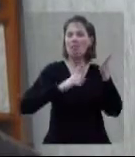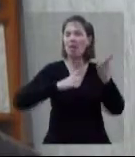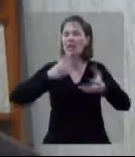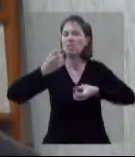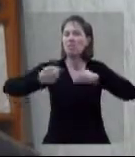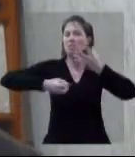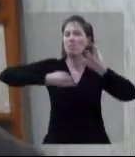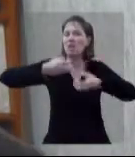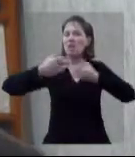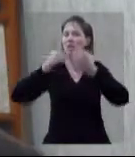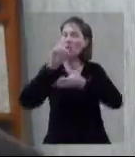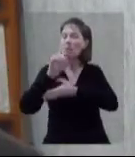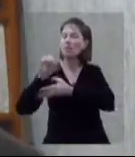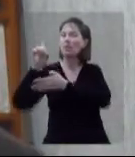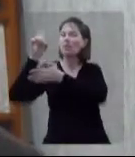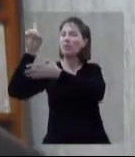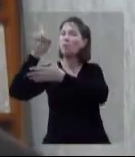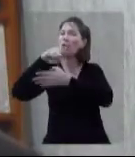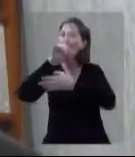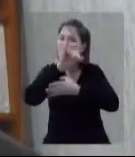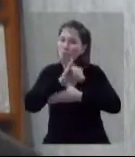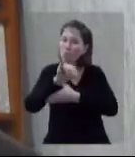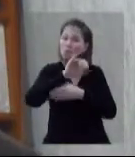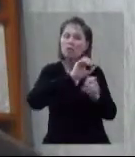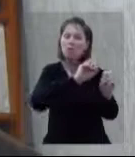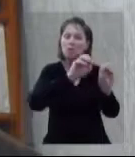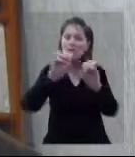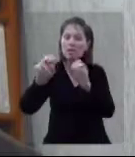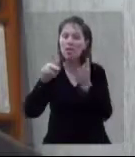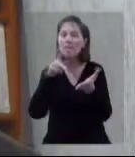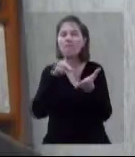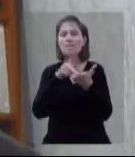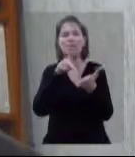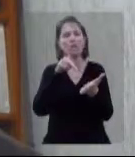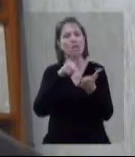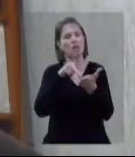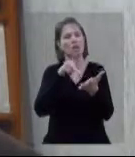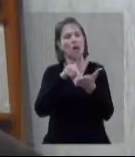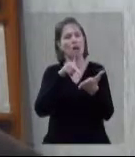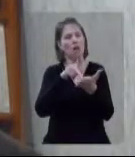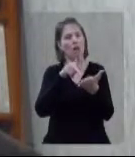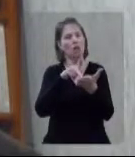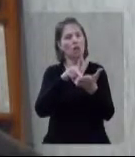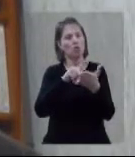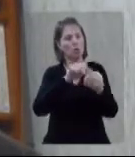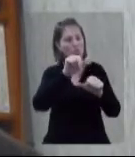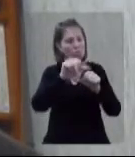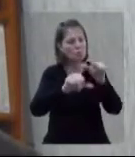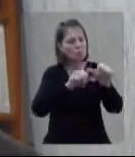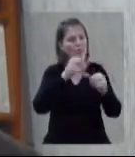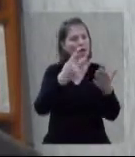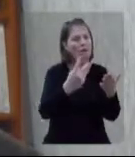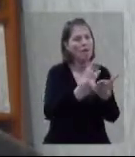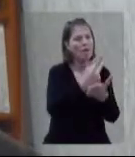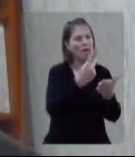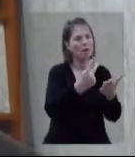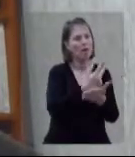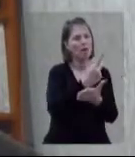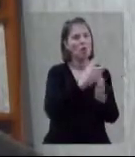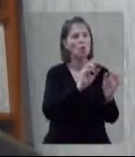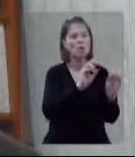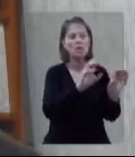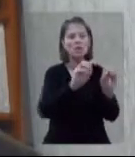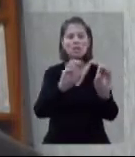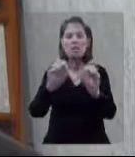inspirada por Deus e é útil para ensinar a verdade, condenar o erro, corrigir as faltas